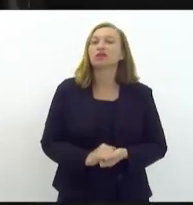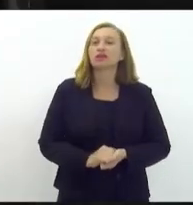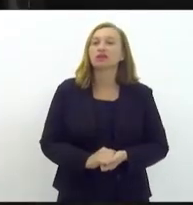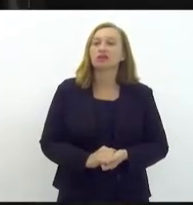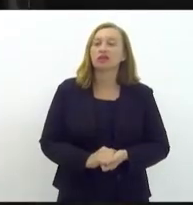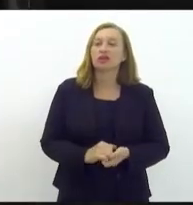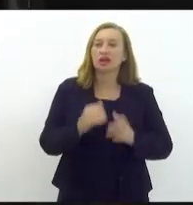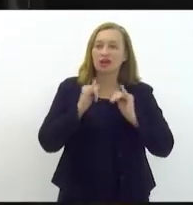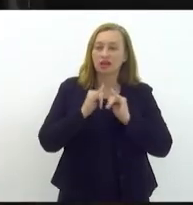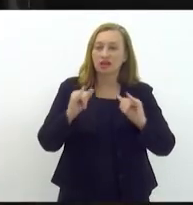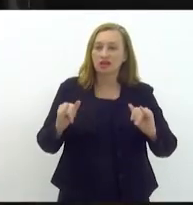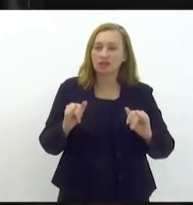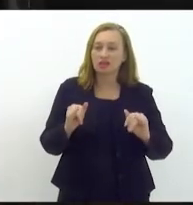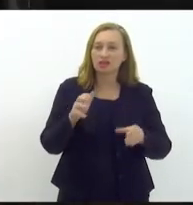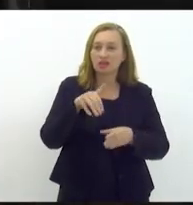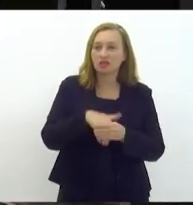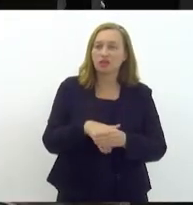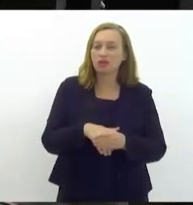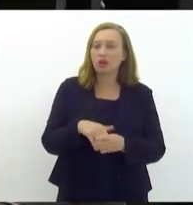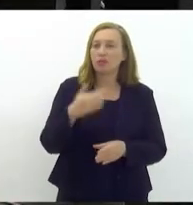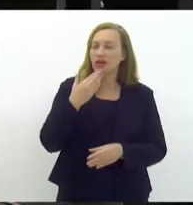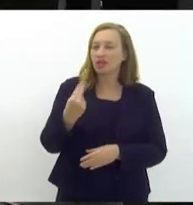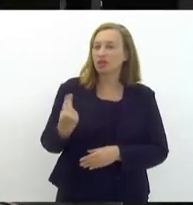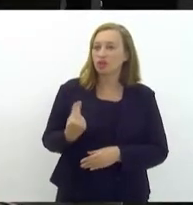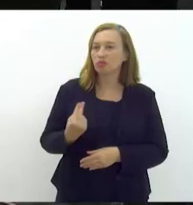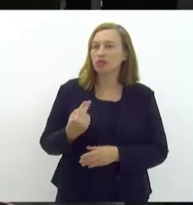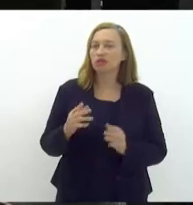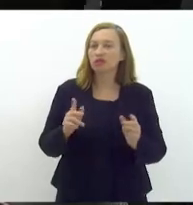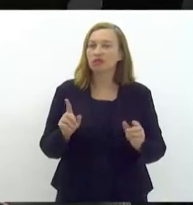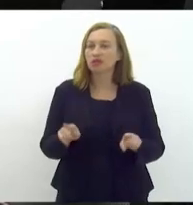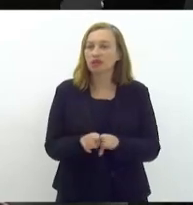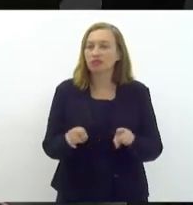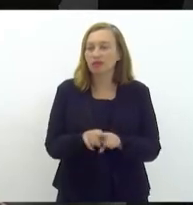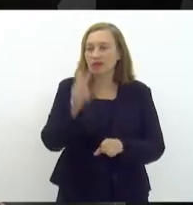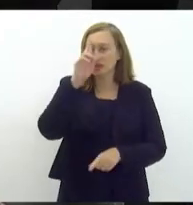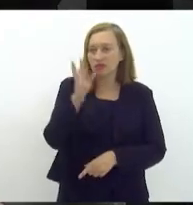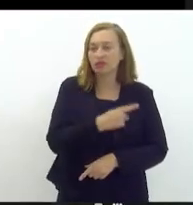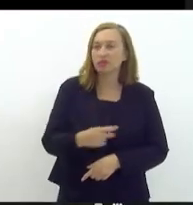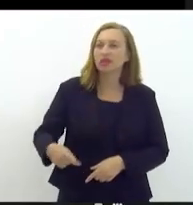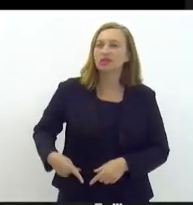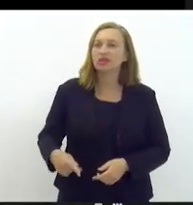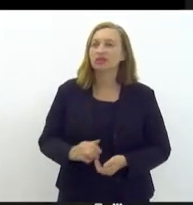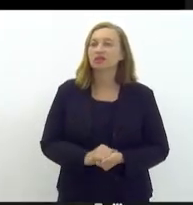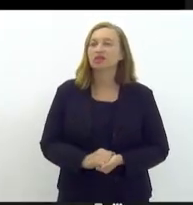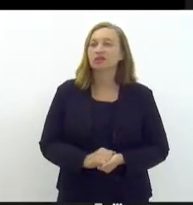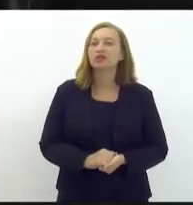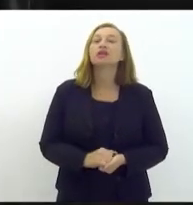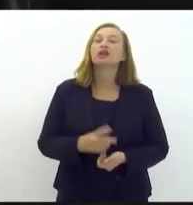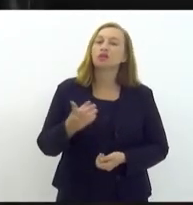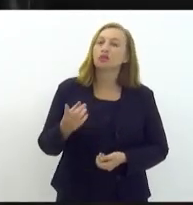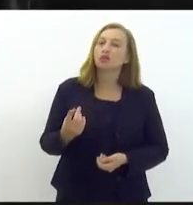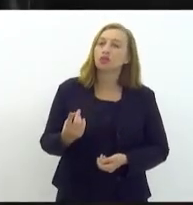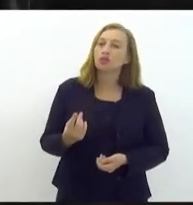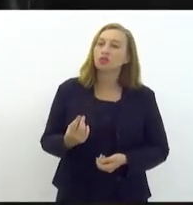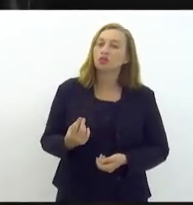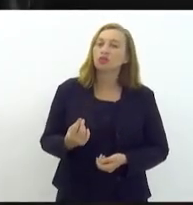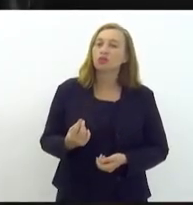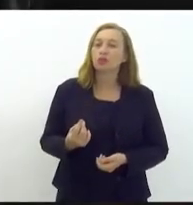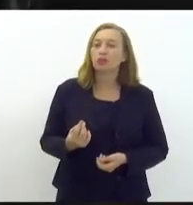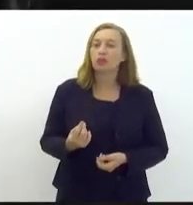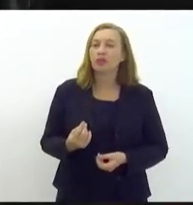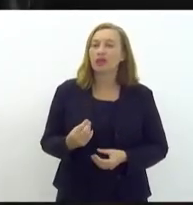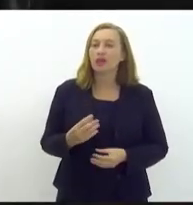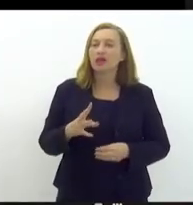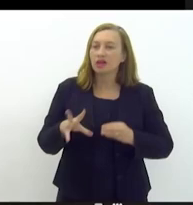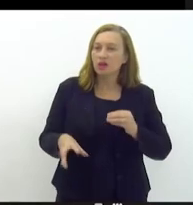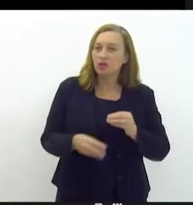declaração... possível pedir com autoria, presidente? Com autoria? Com autoria é...